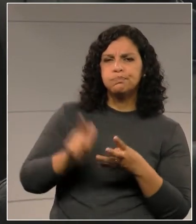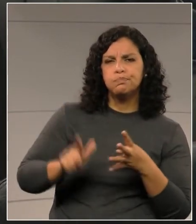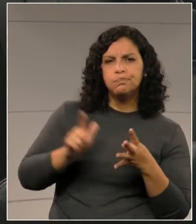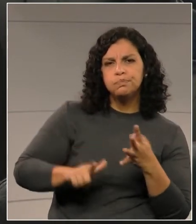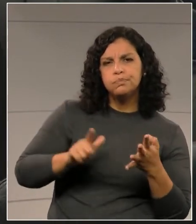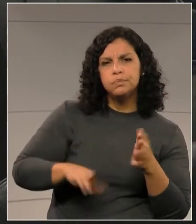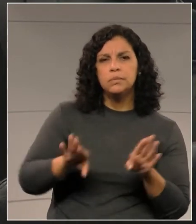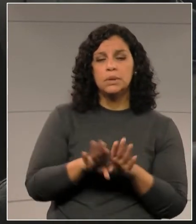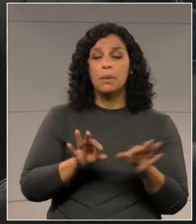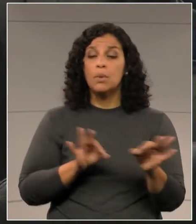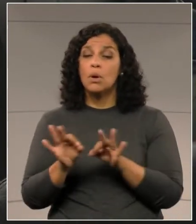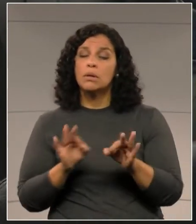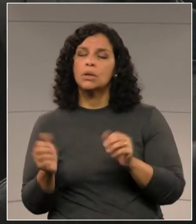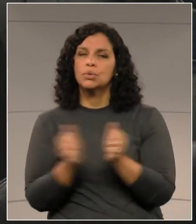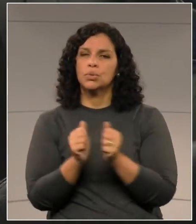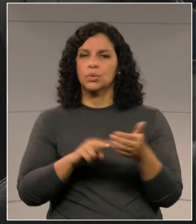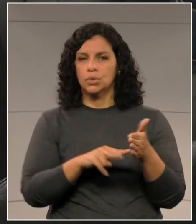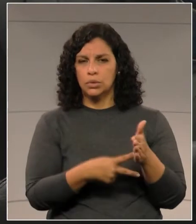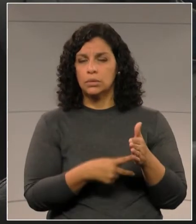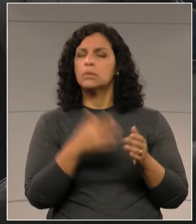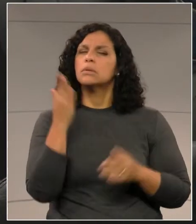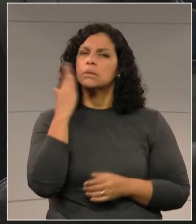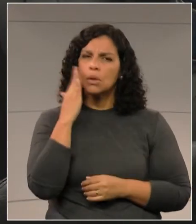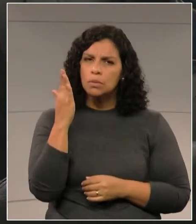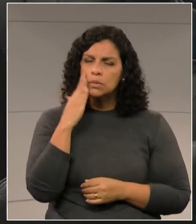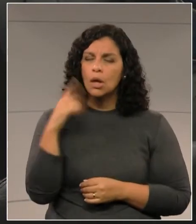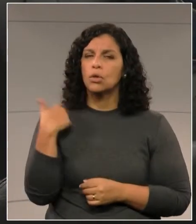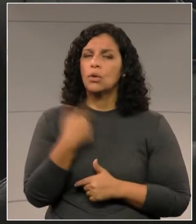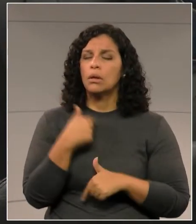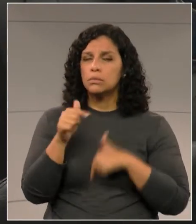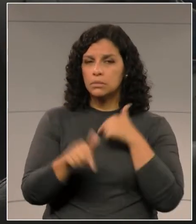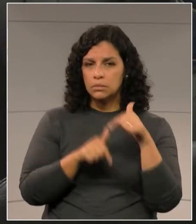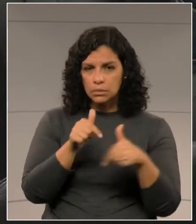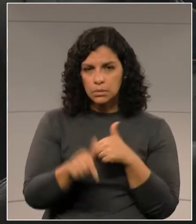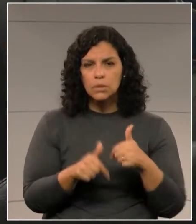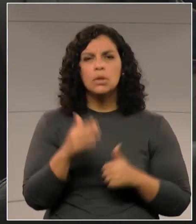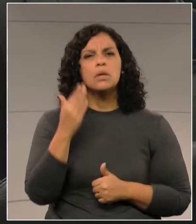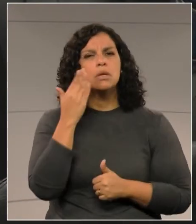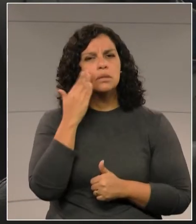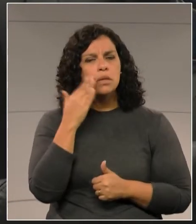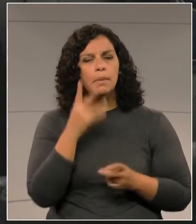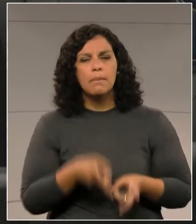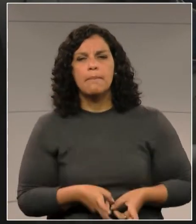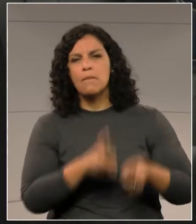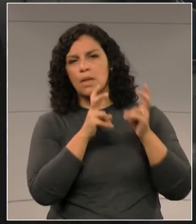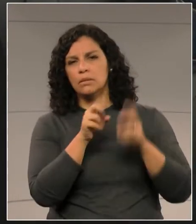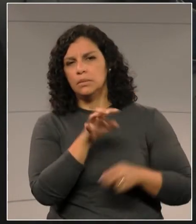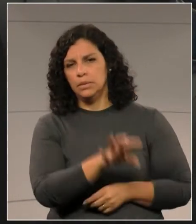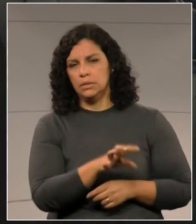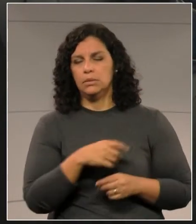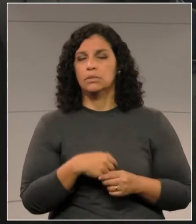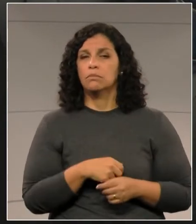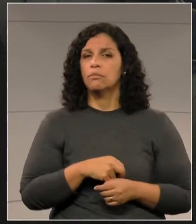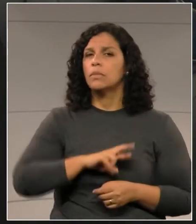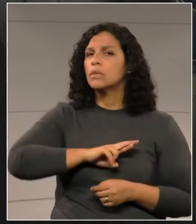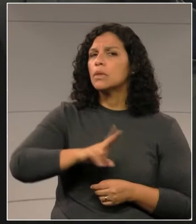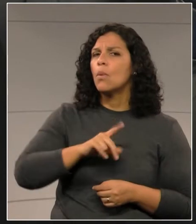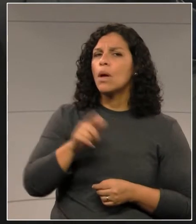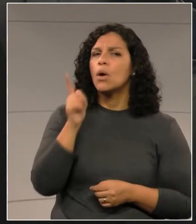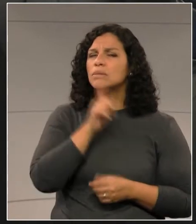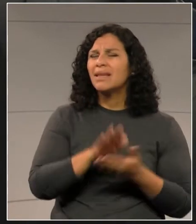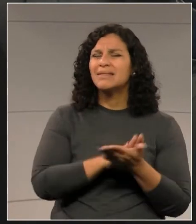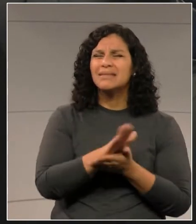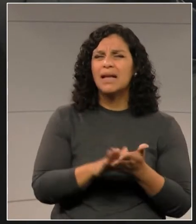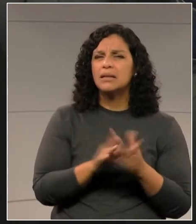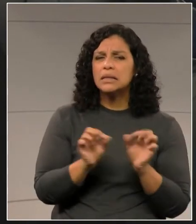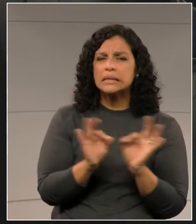através dessa organização. E eu tenho certeza que os trabalhadores sabem reconhecer isso. Não existe conquista, por